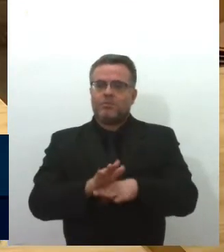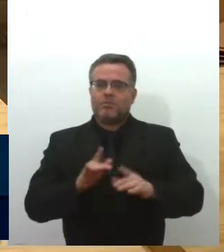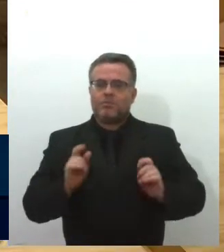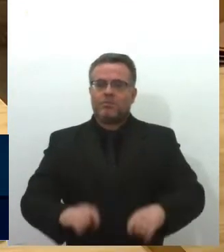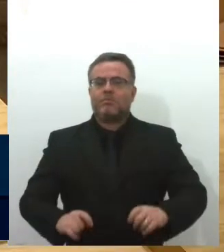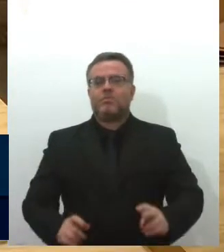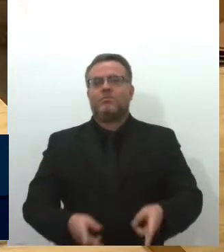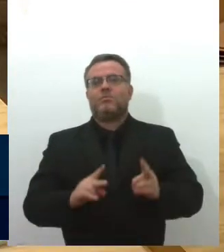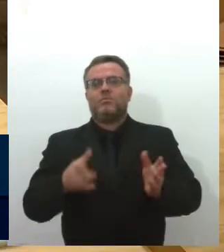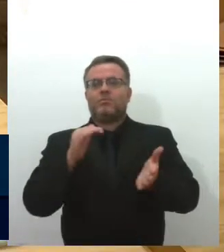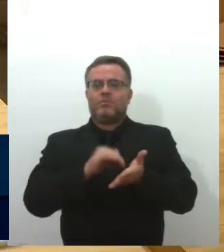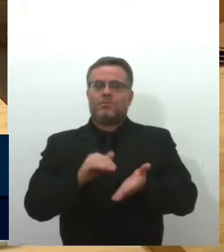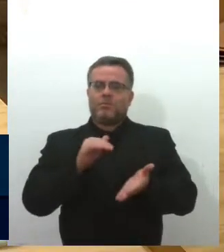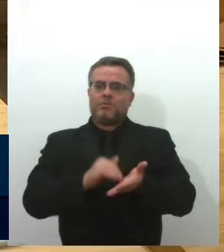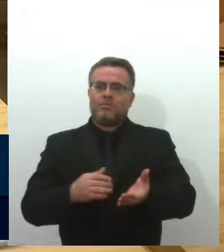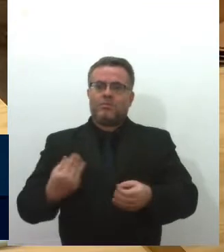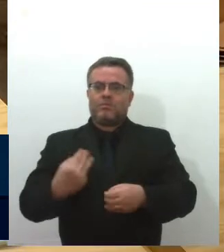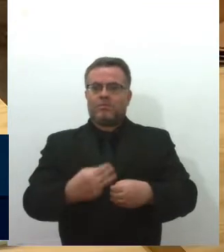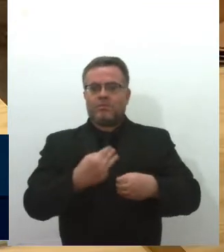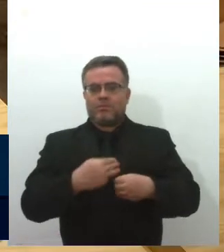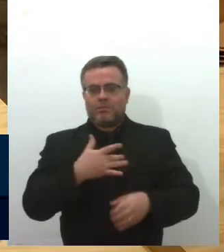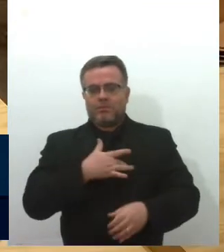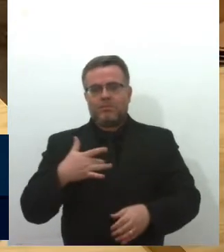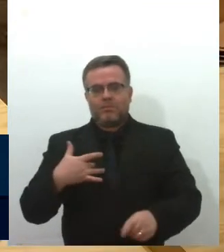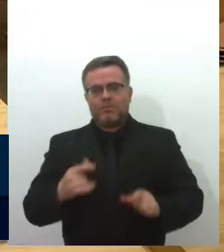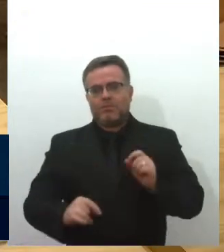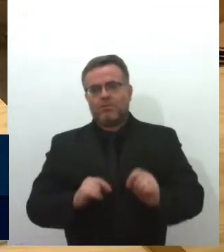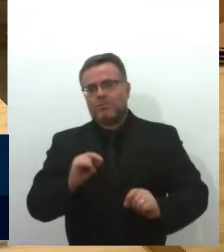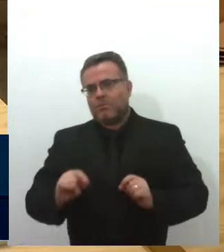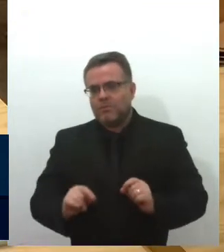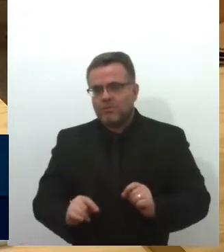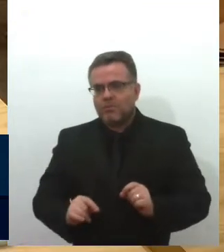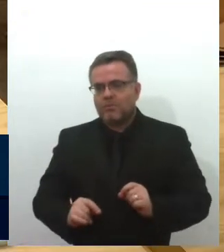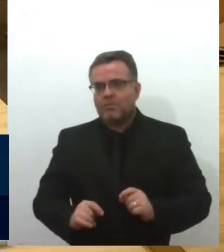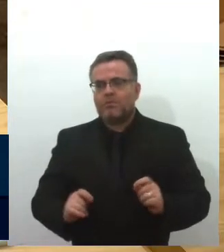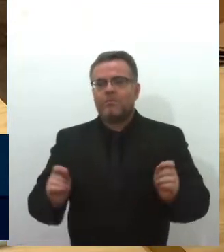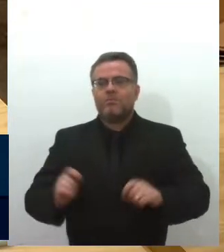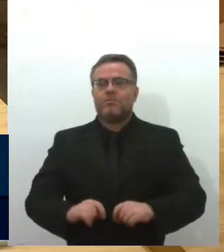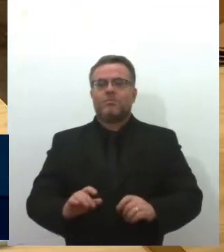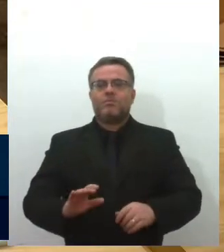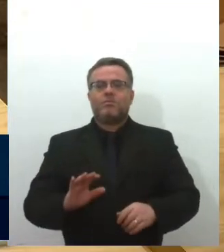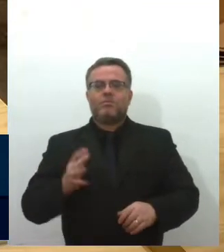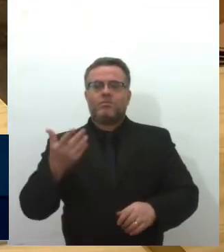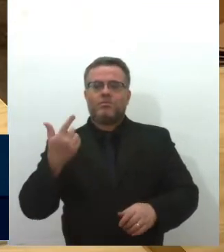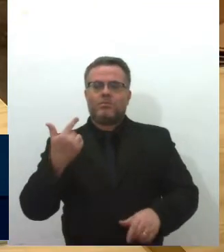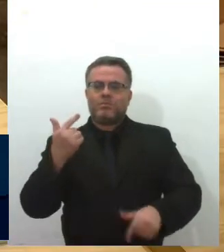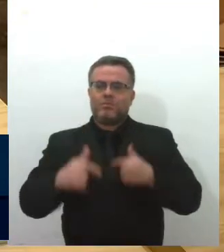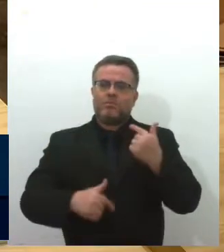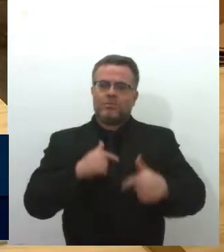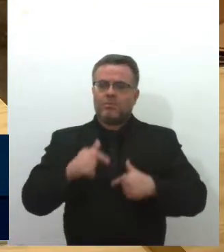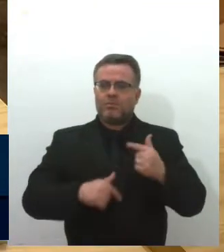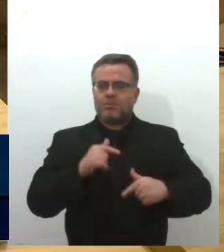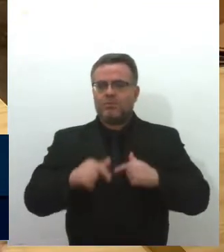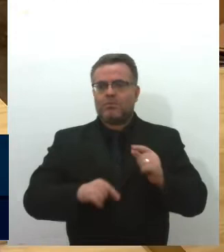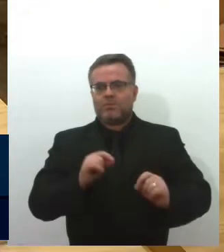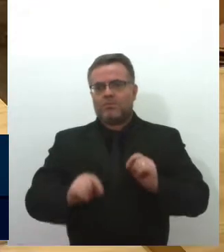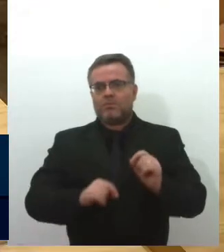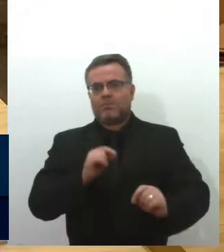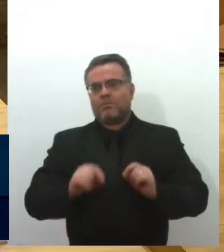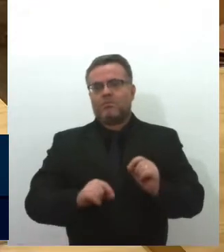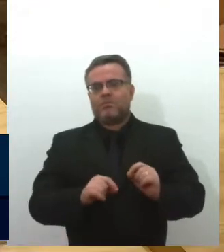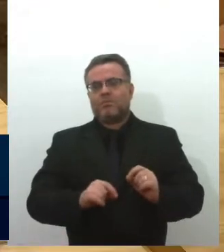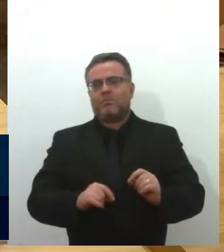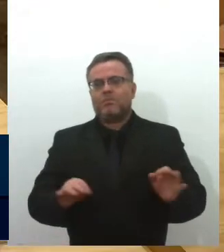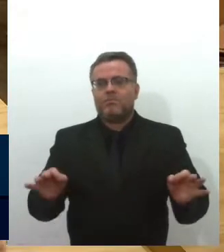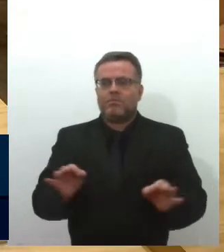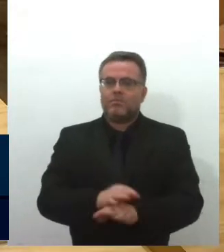Secretaria Municipal de Saúde em poder trabalhar com esse segmento.